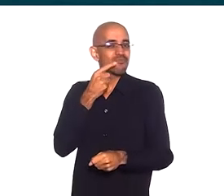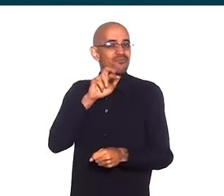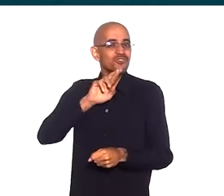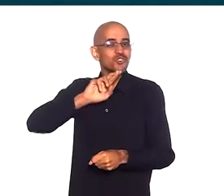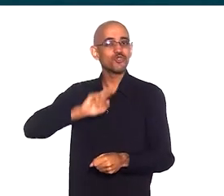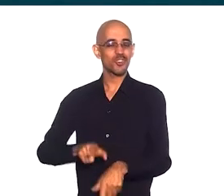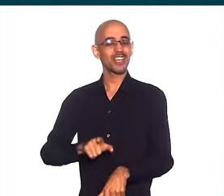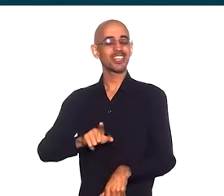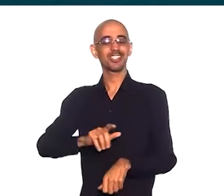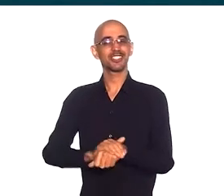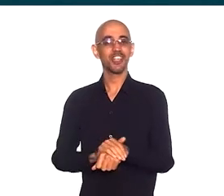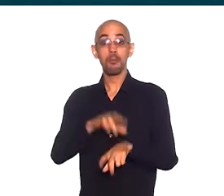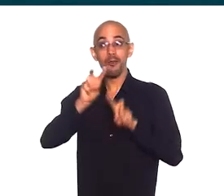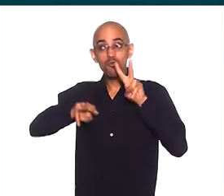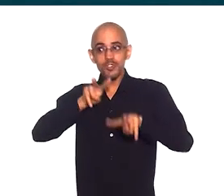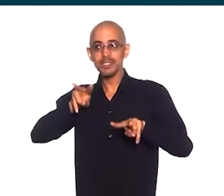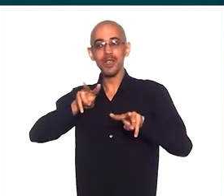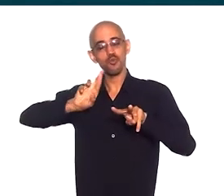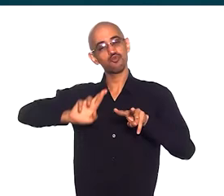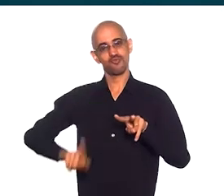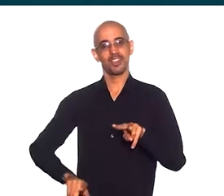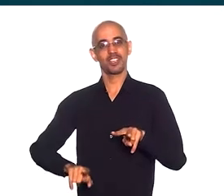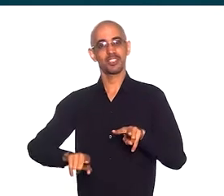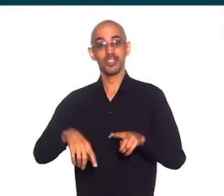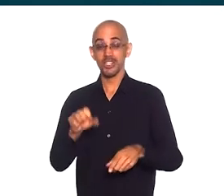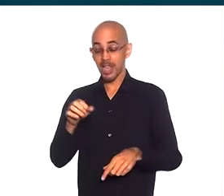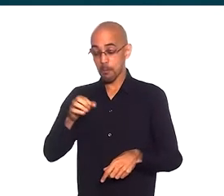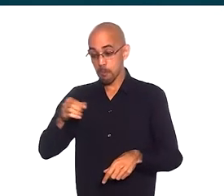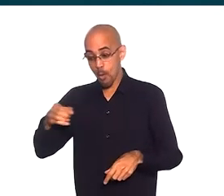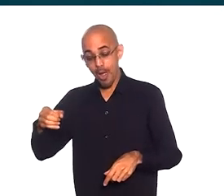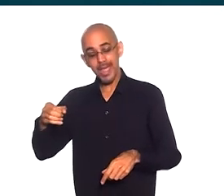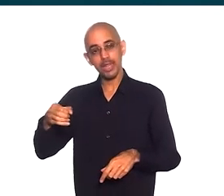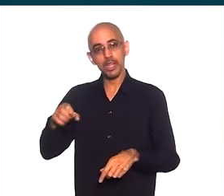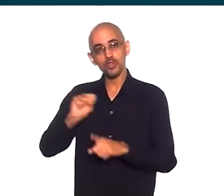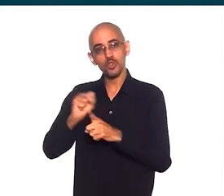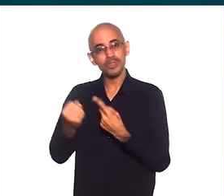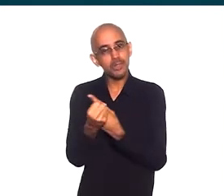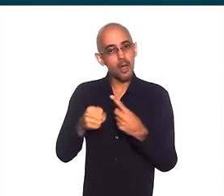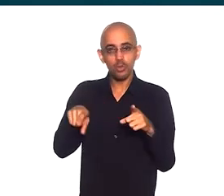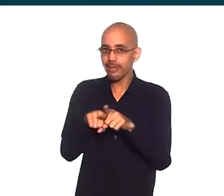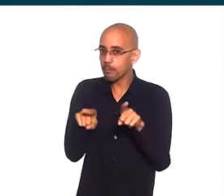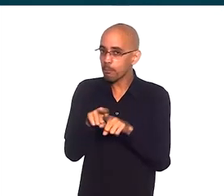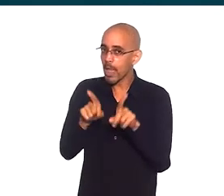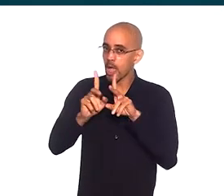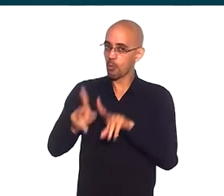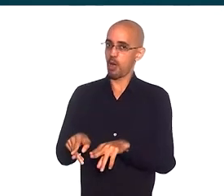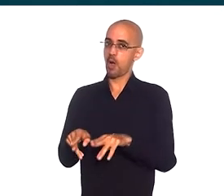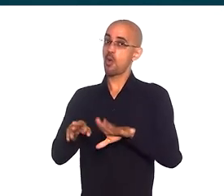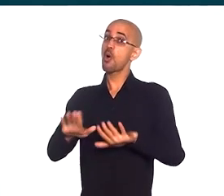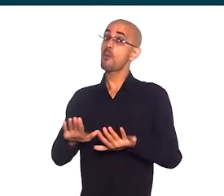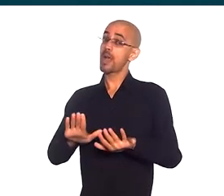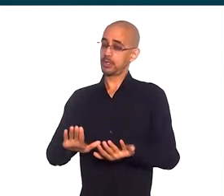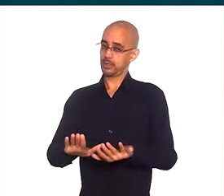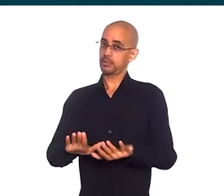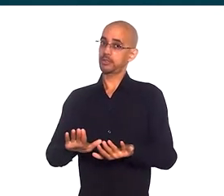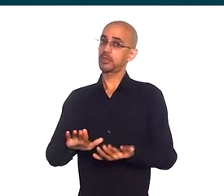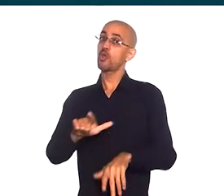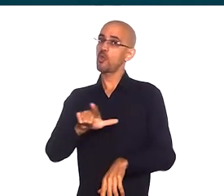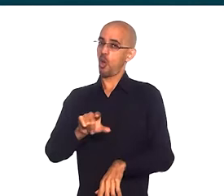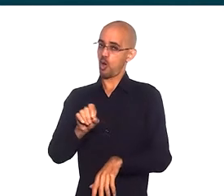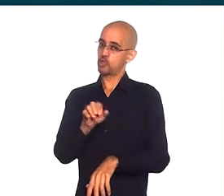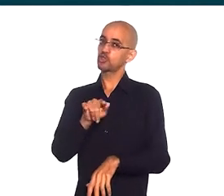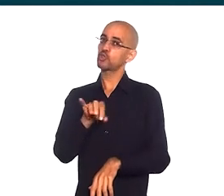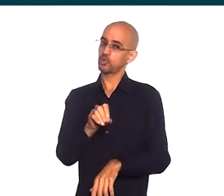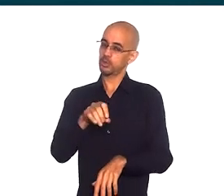E a moeda social, ela também vem nessa pegada. Claro que toda questão